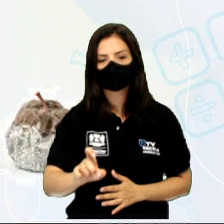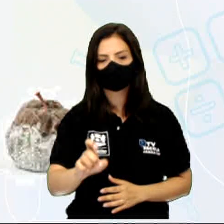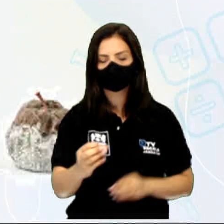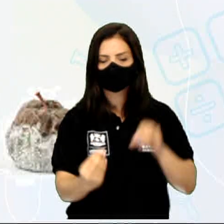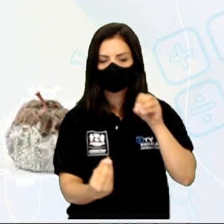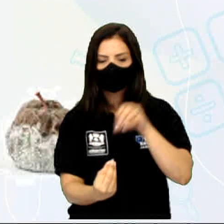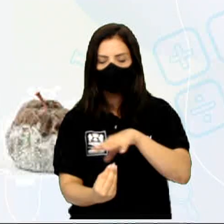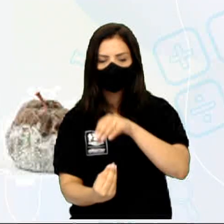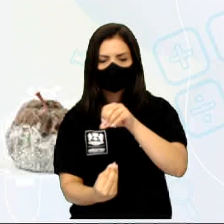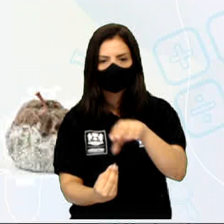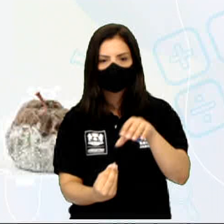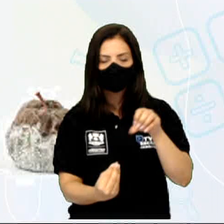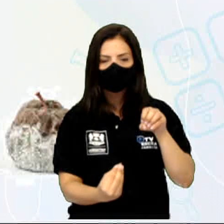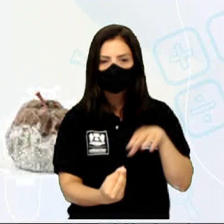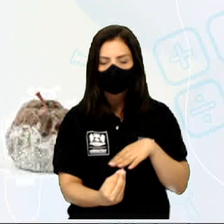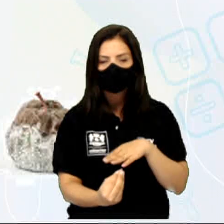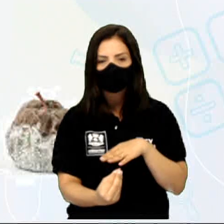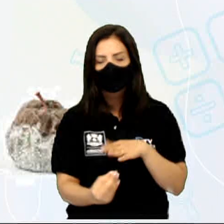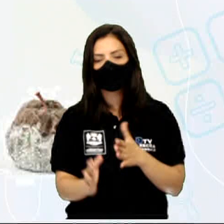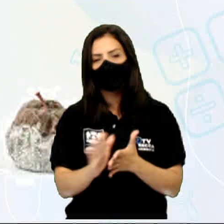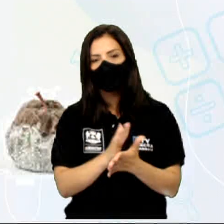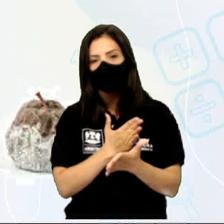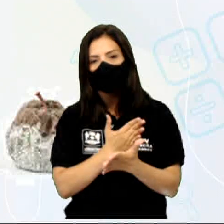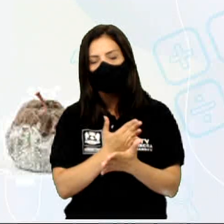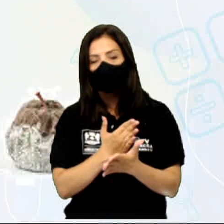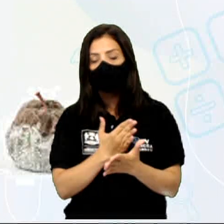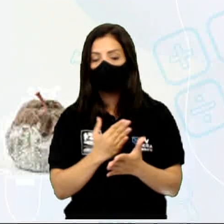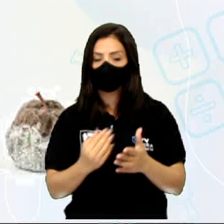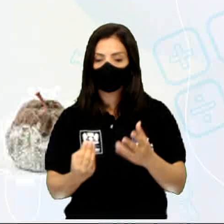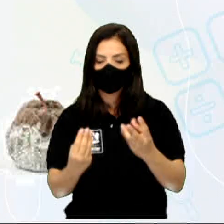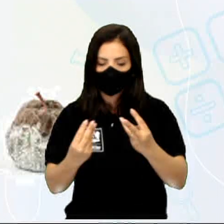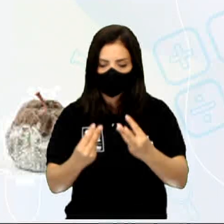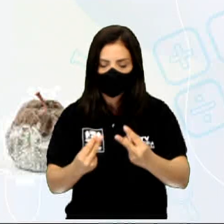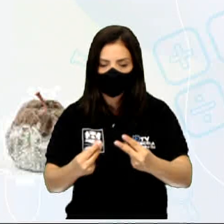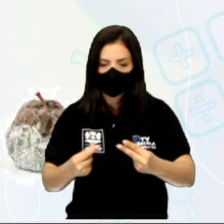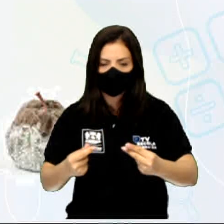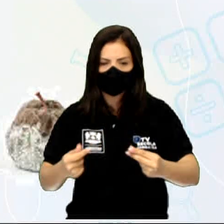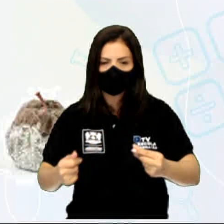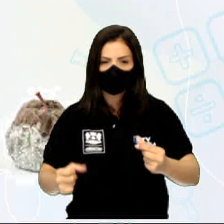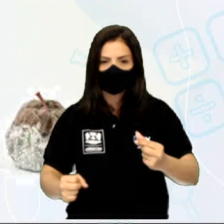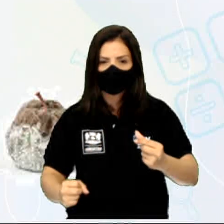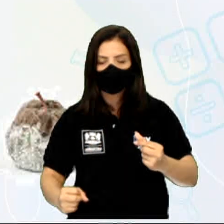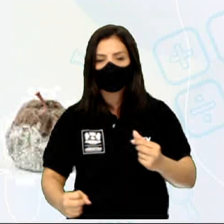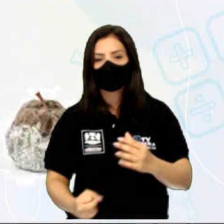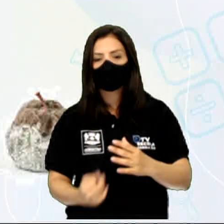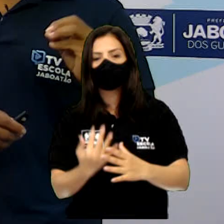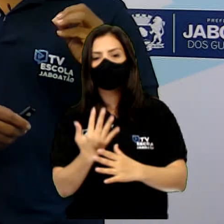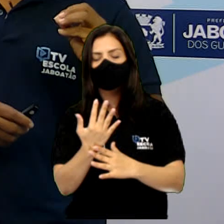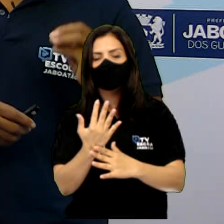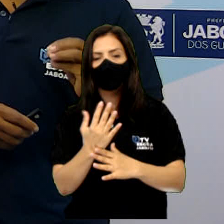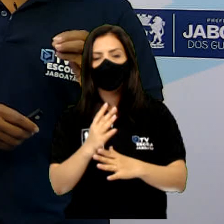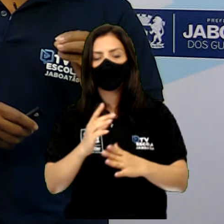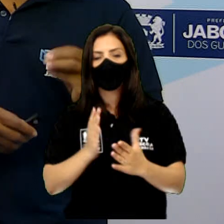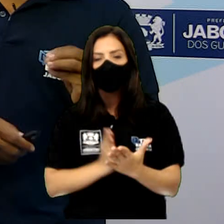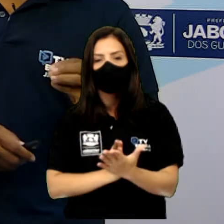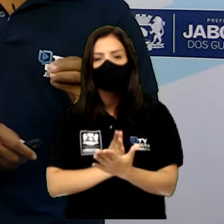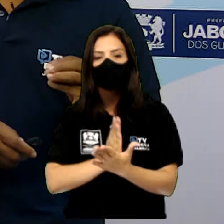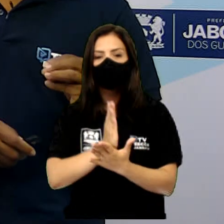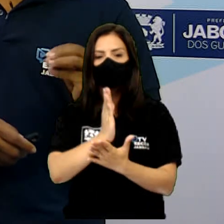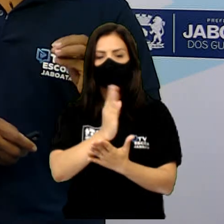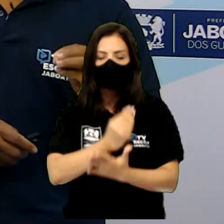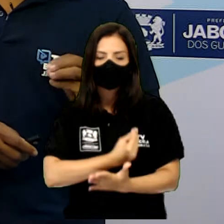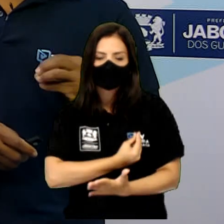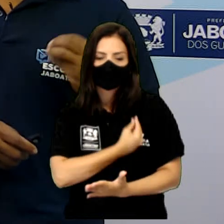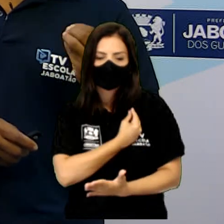E a decomposição é o resultado da ação dos decompositores. Como você pode perceber aí,